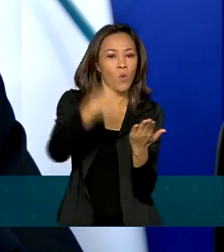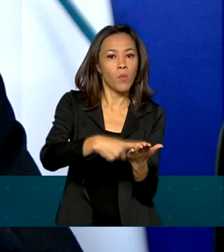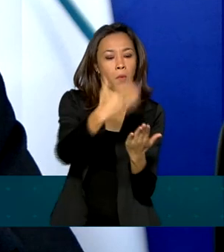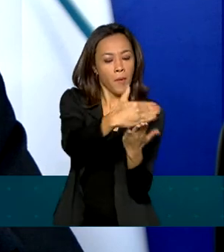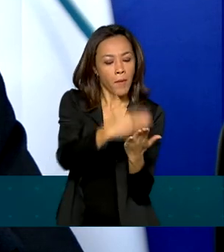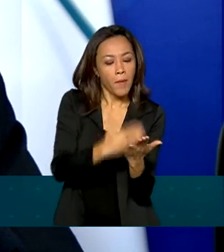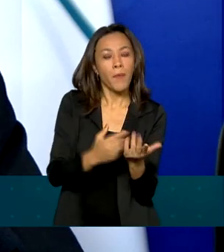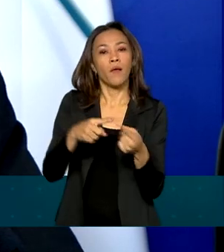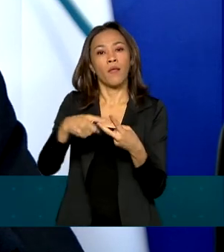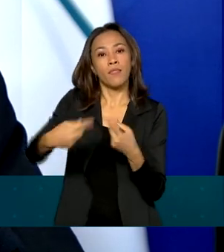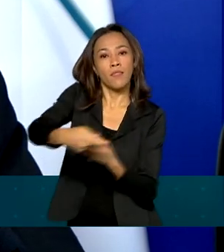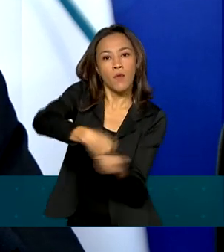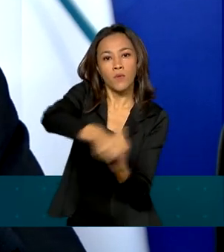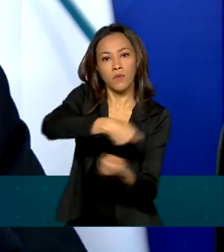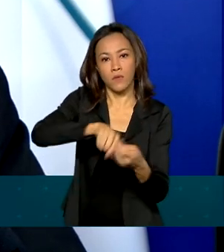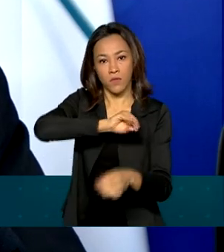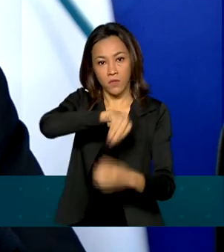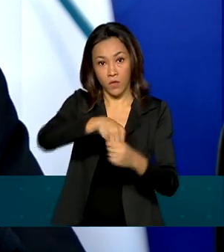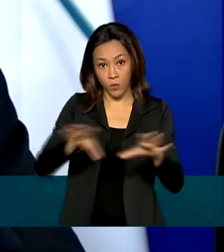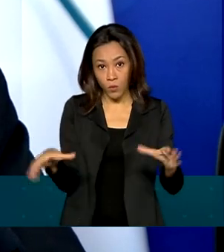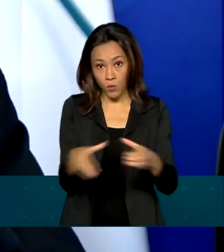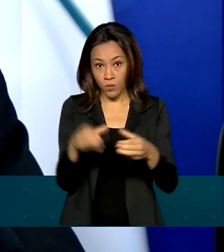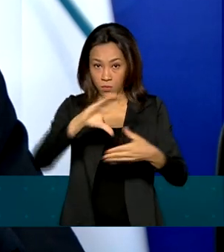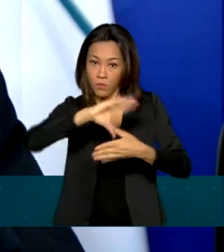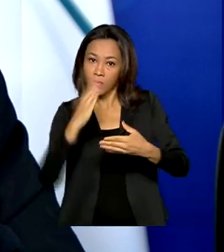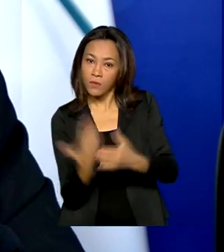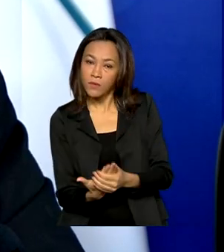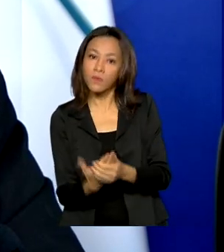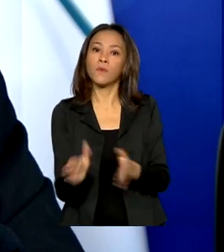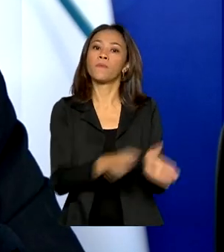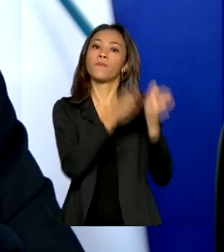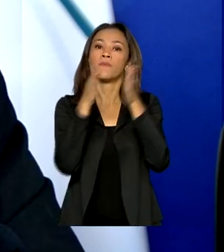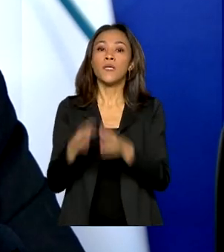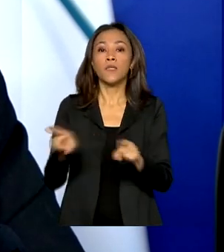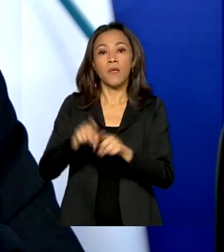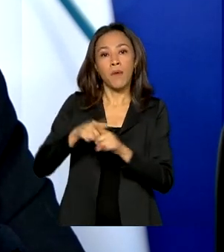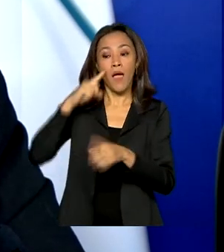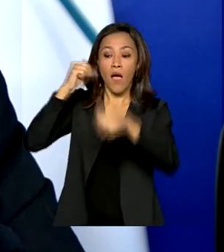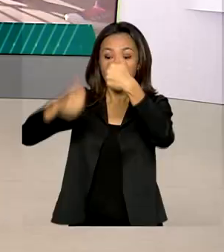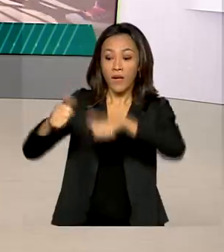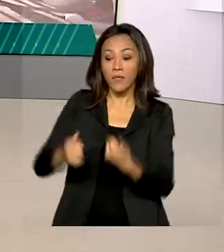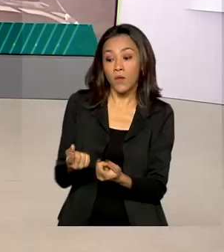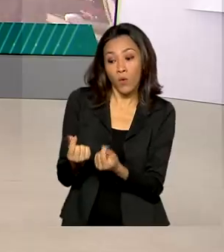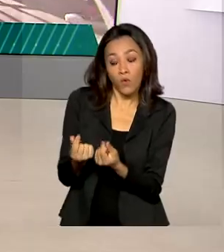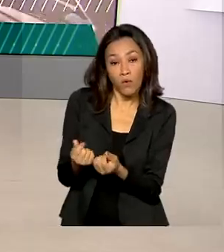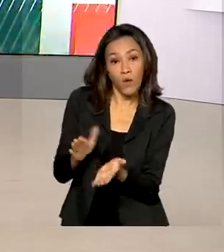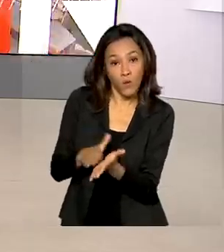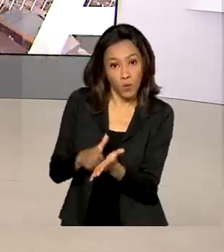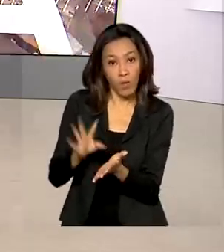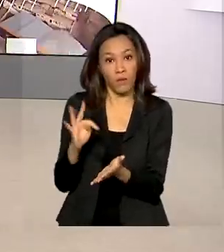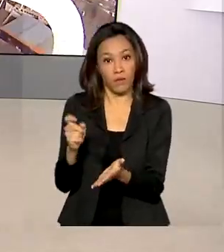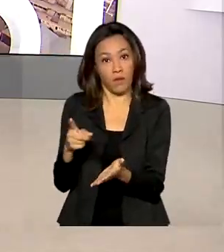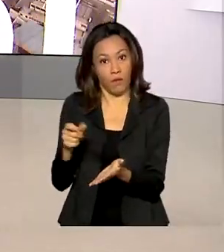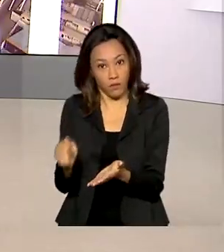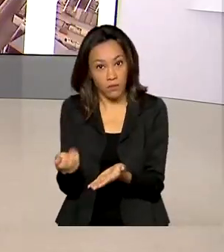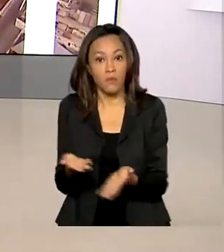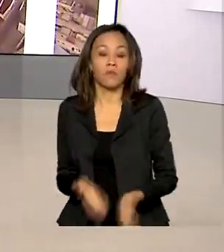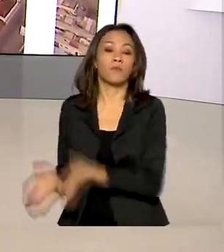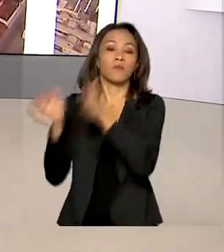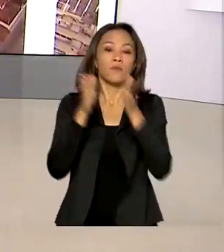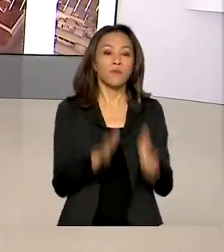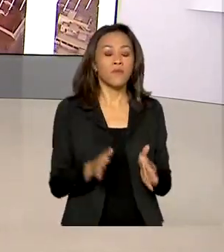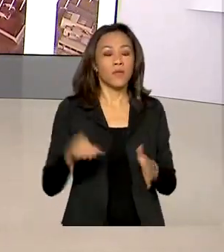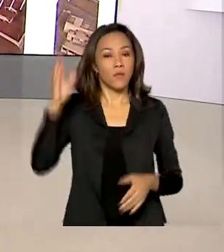negociações externas do Mercosul em matéria de revisão da tarifa externa comum. E o presidente Jair Bolsonaro